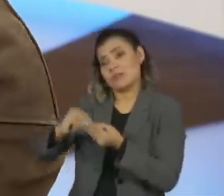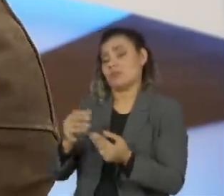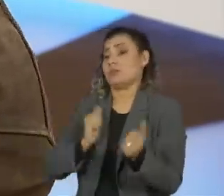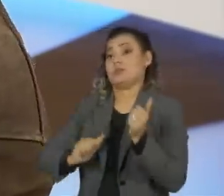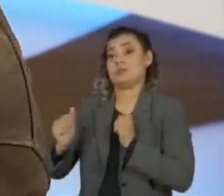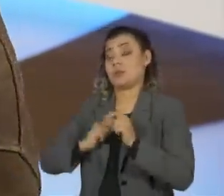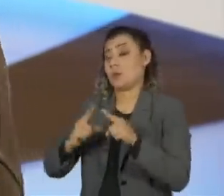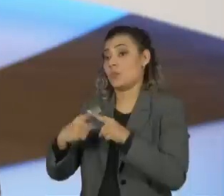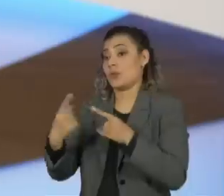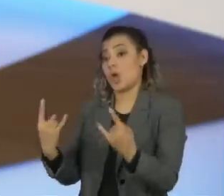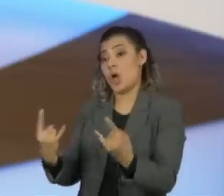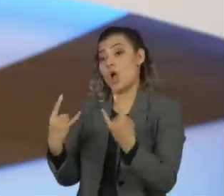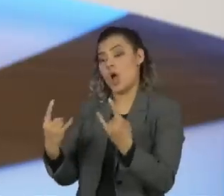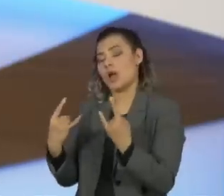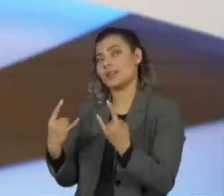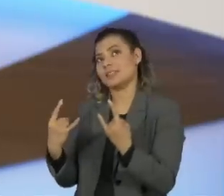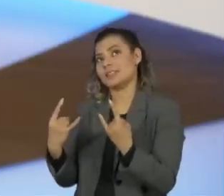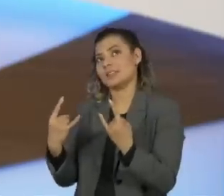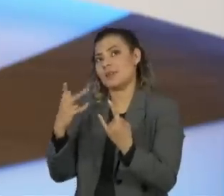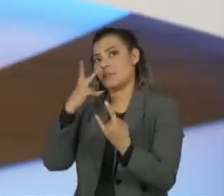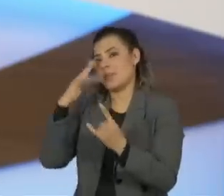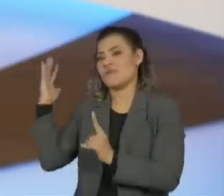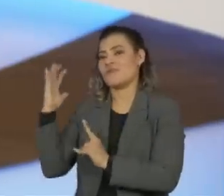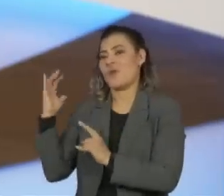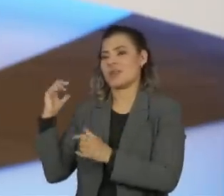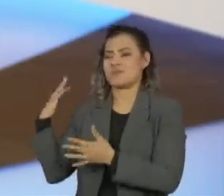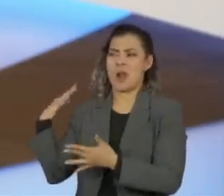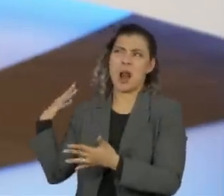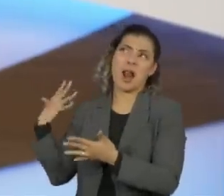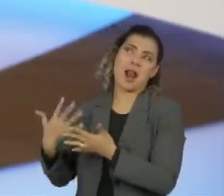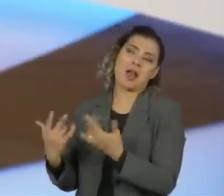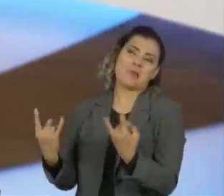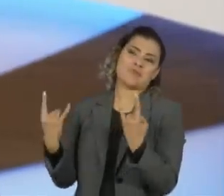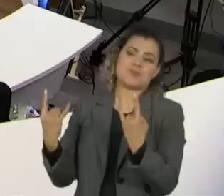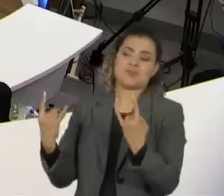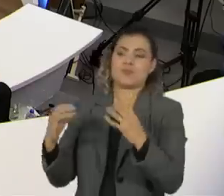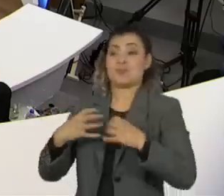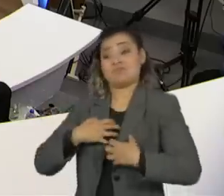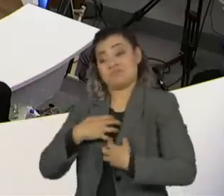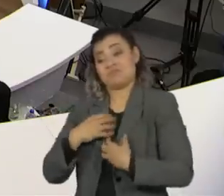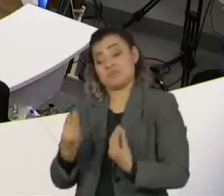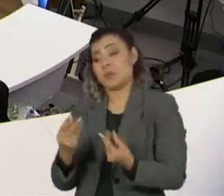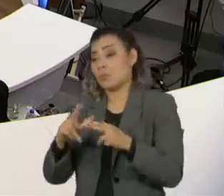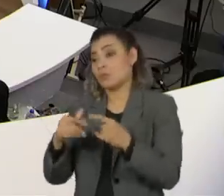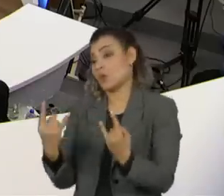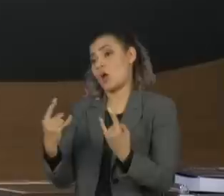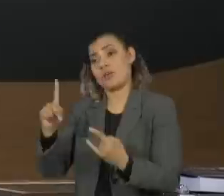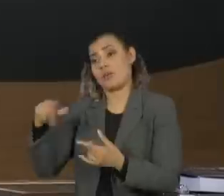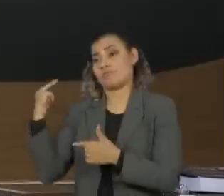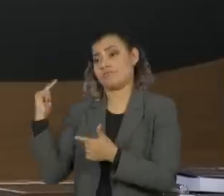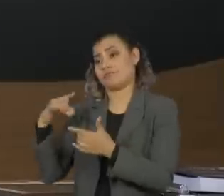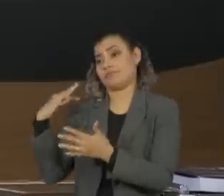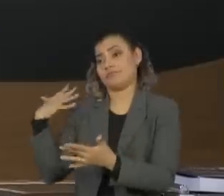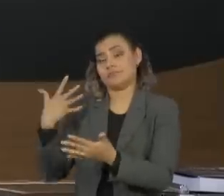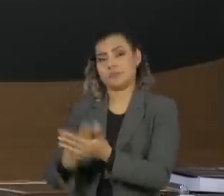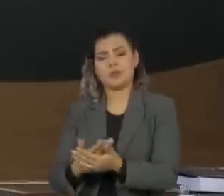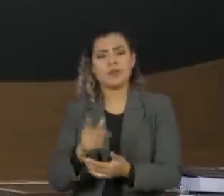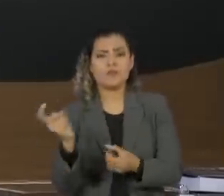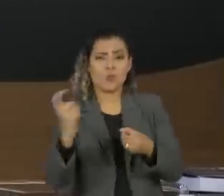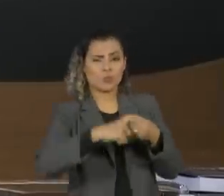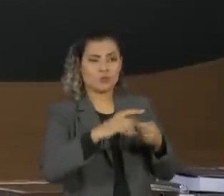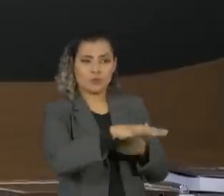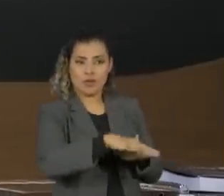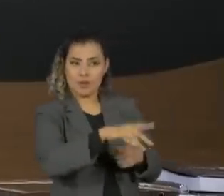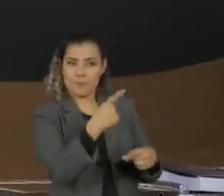porque eu acho que o rock é a veca elegancésimo, né? Então eu acho isso. É a vanguarda, o rock é a vanguarda. Voltando para a política e